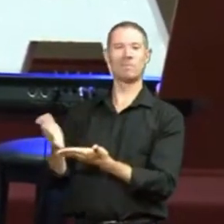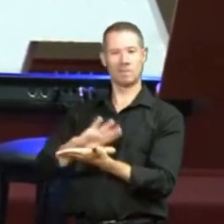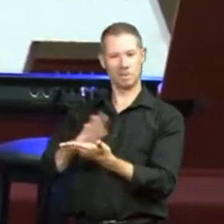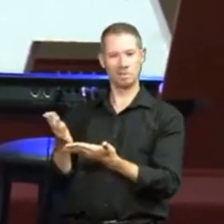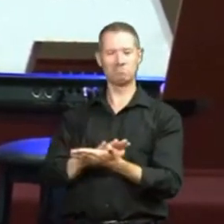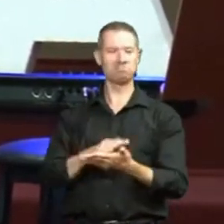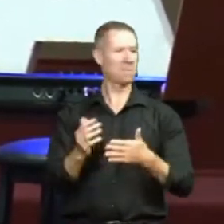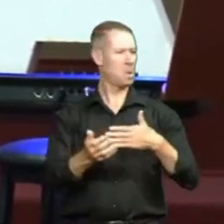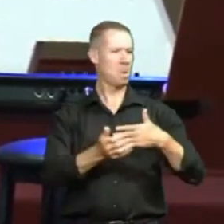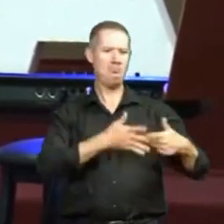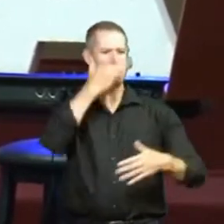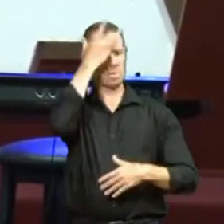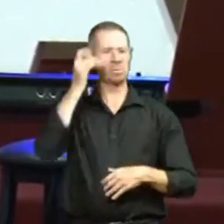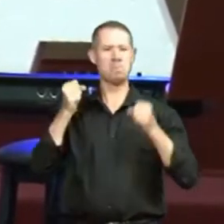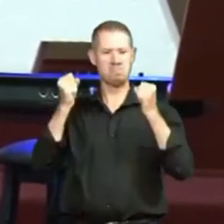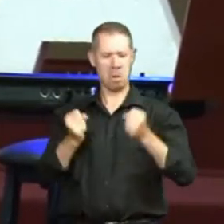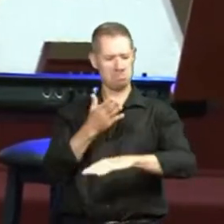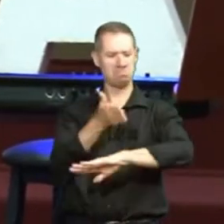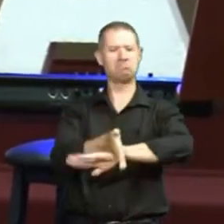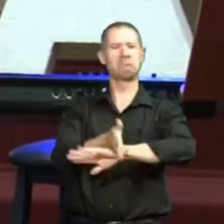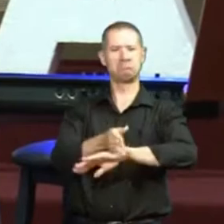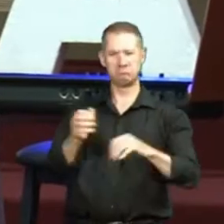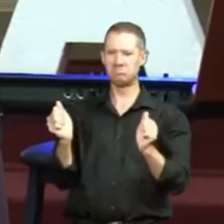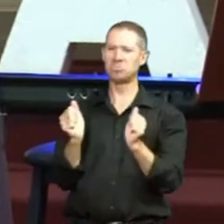pode participar, assistir com a gente.